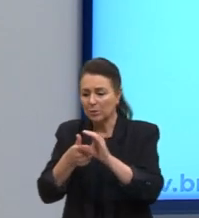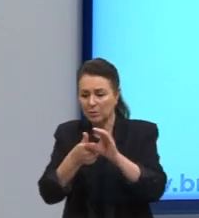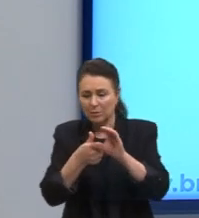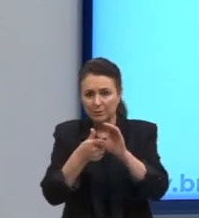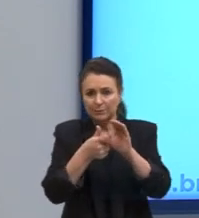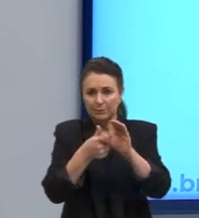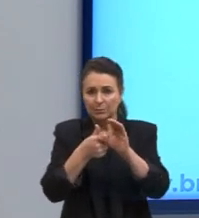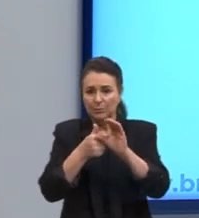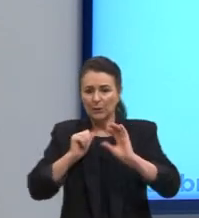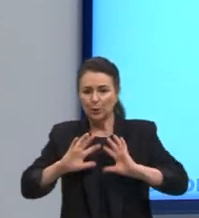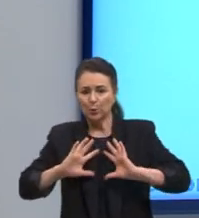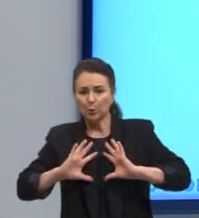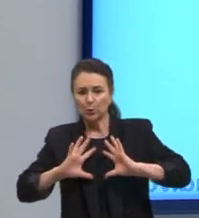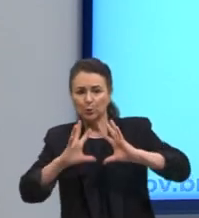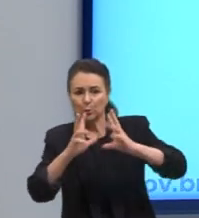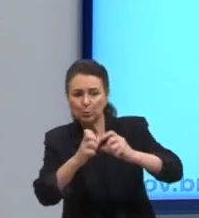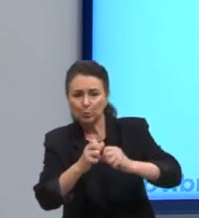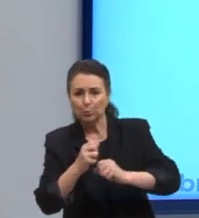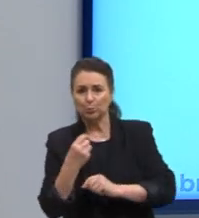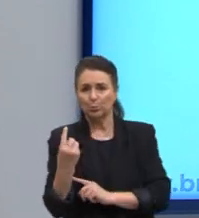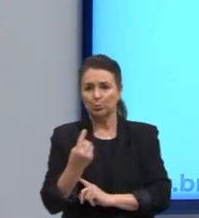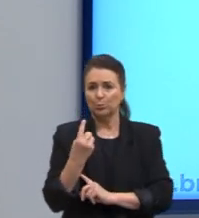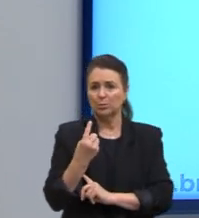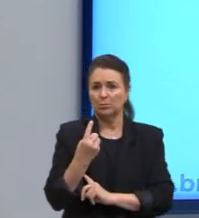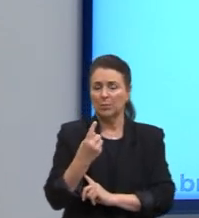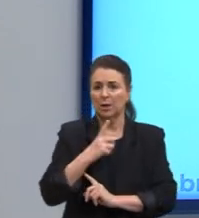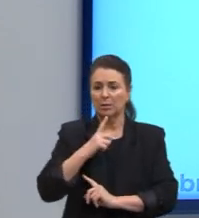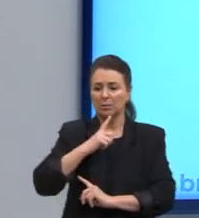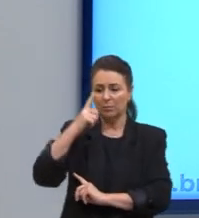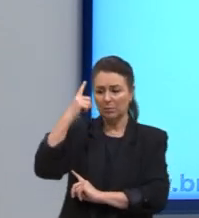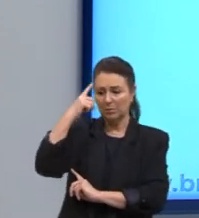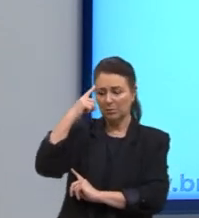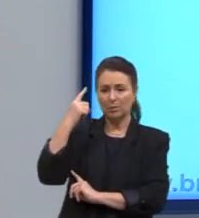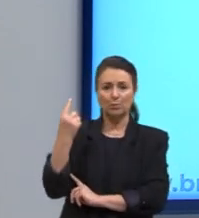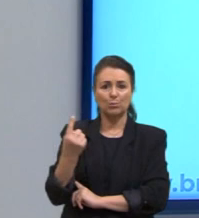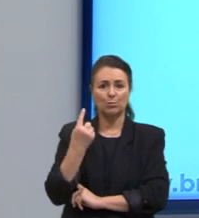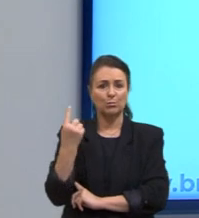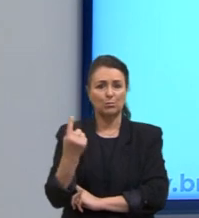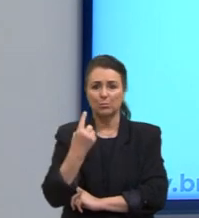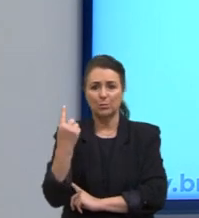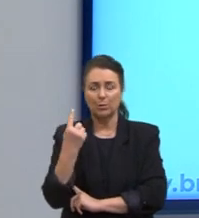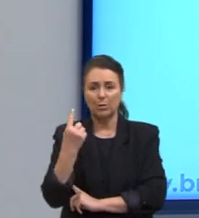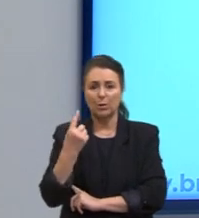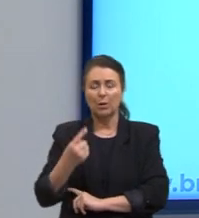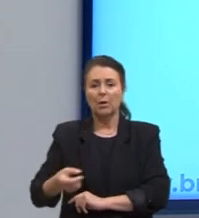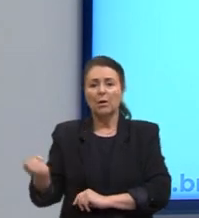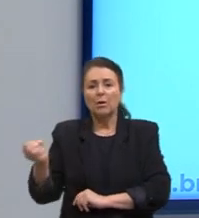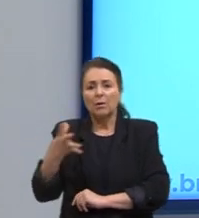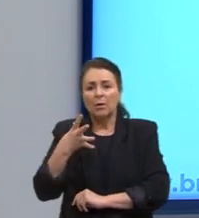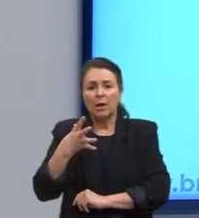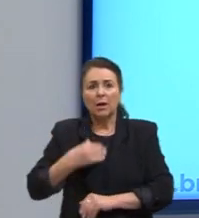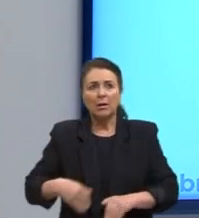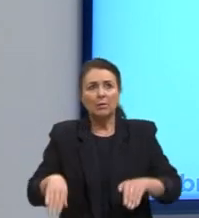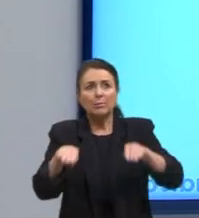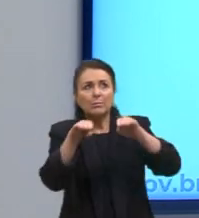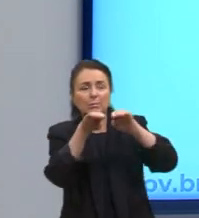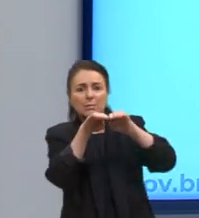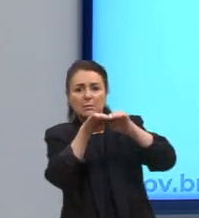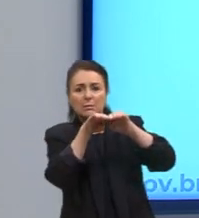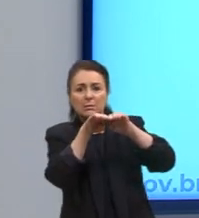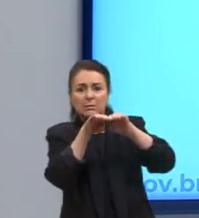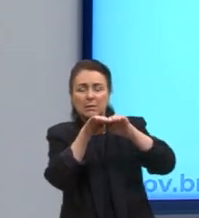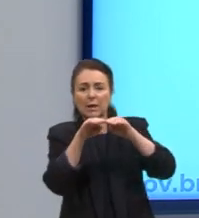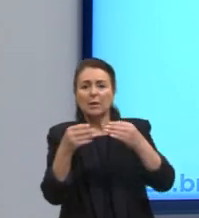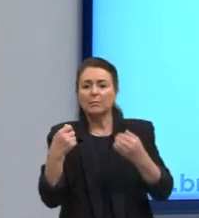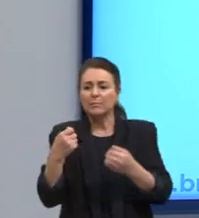única, então, ela é única, ela tem um pensamento só, a modernidade busca uma padronização. Guarda essa palavra,